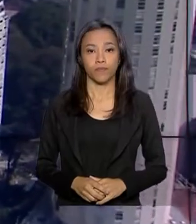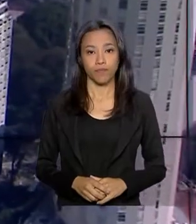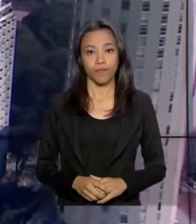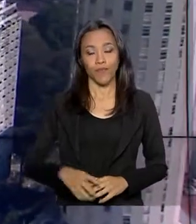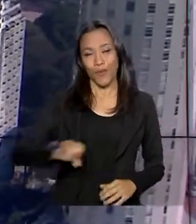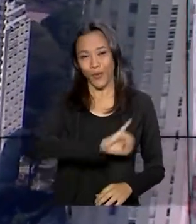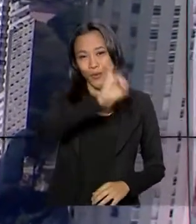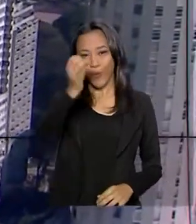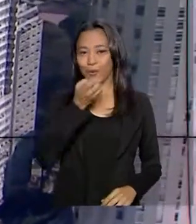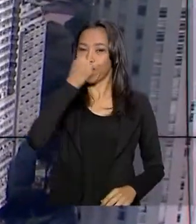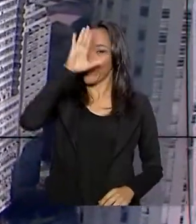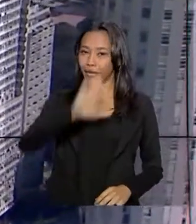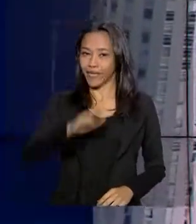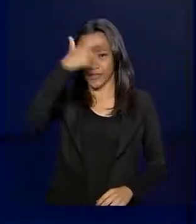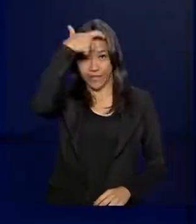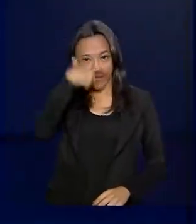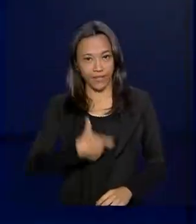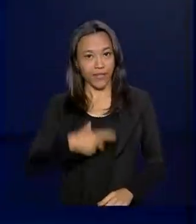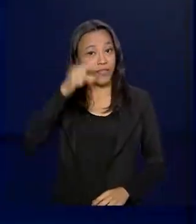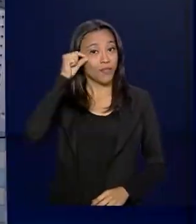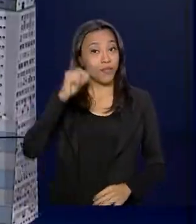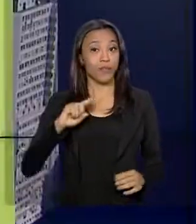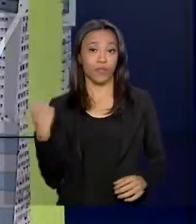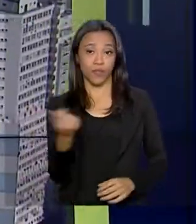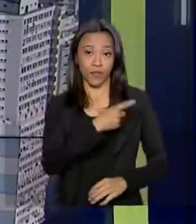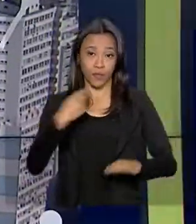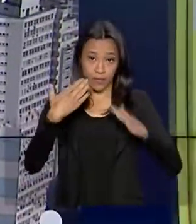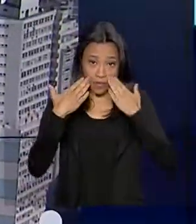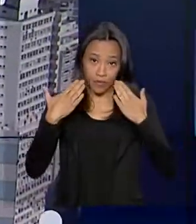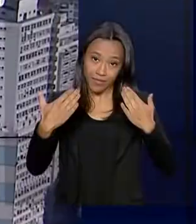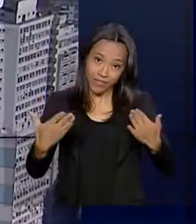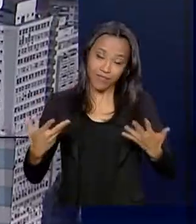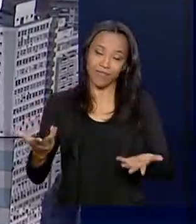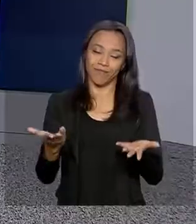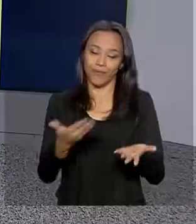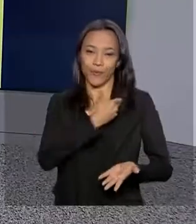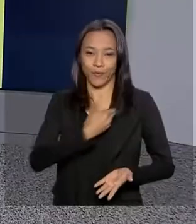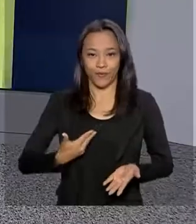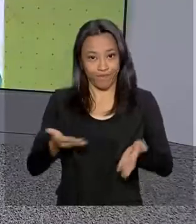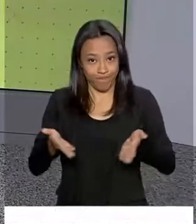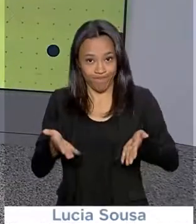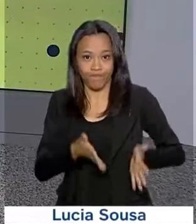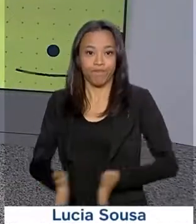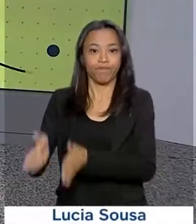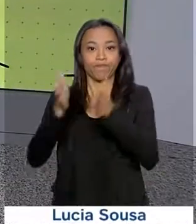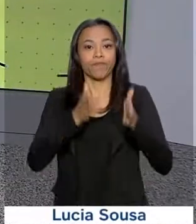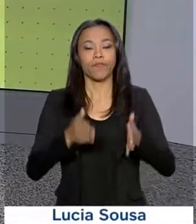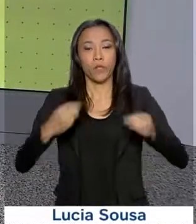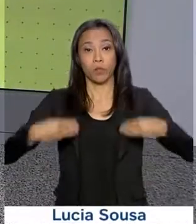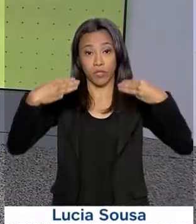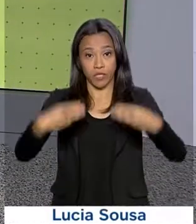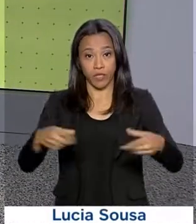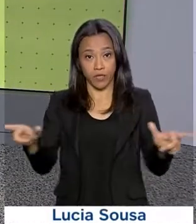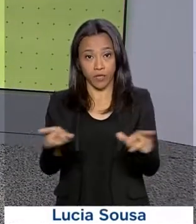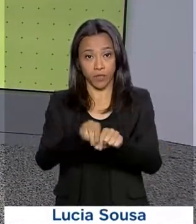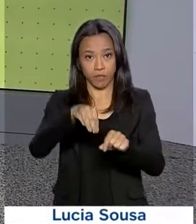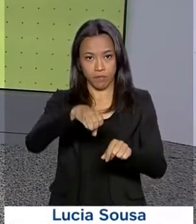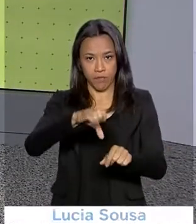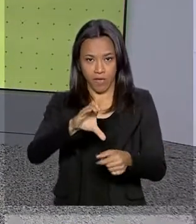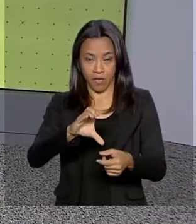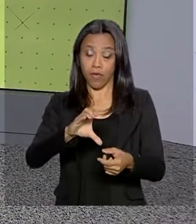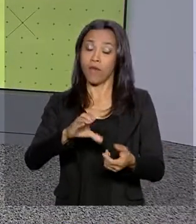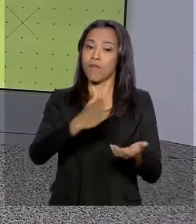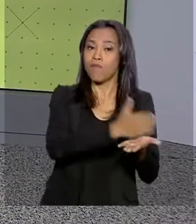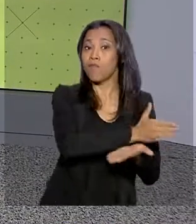Olá, boa tarde, eu sou Lilian Reis e estamos no ar com o Governo Agora. O Ministério da Educação prorrogou o